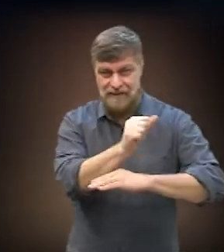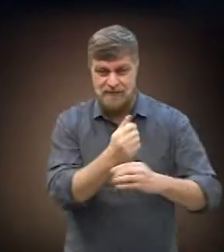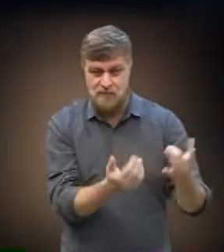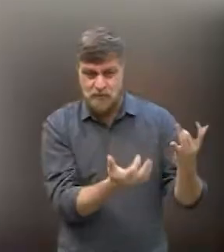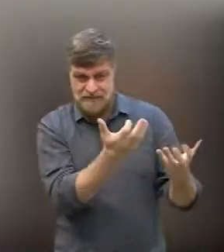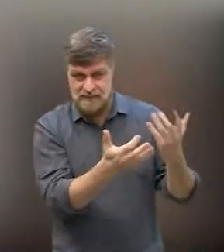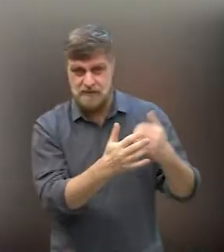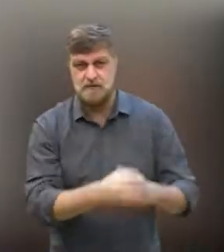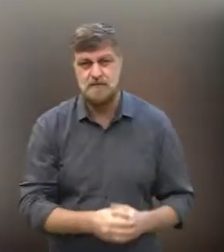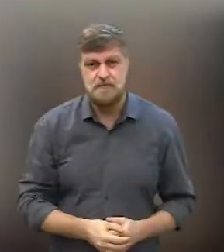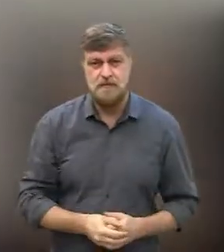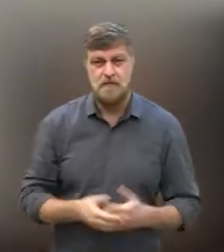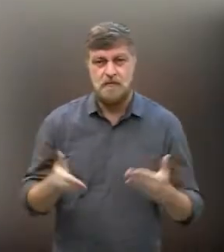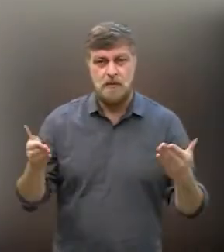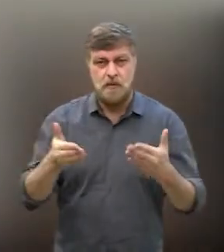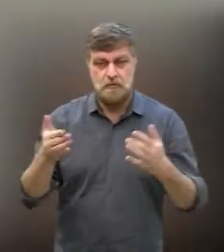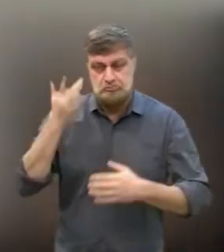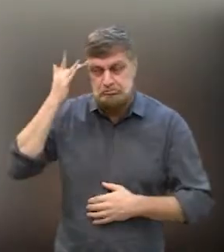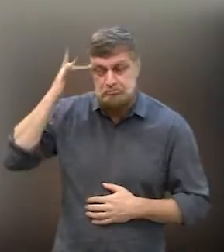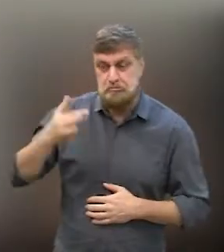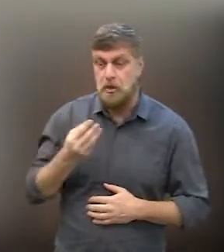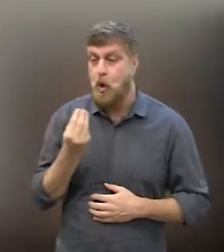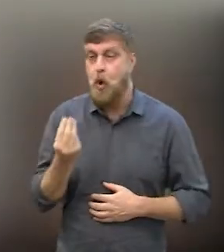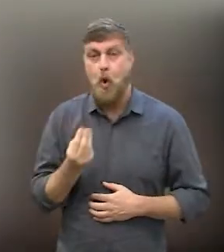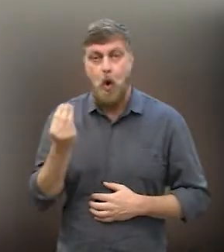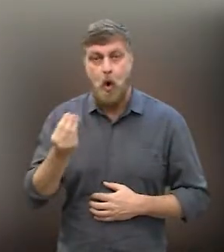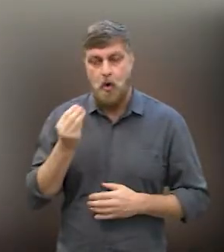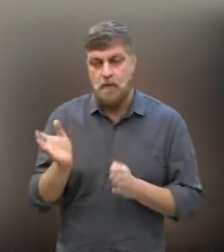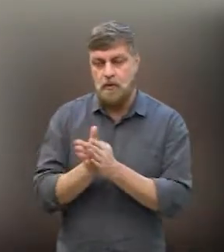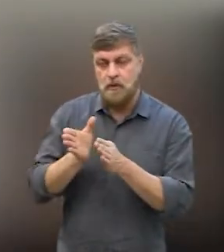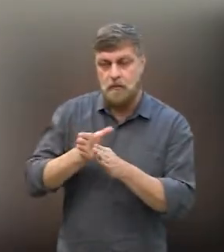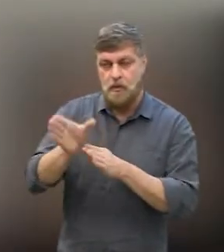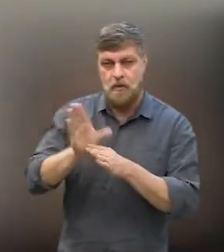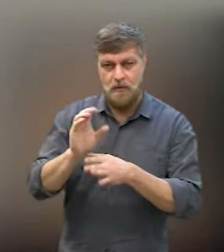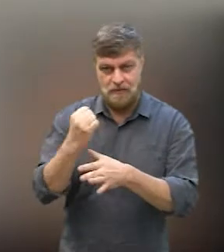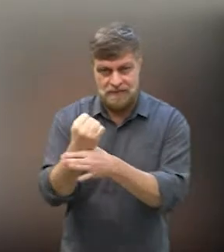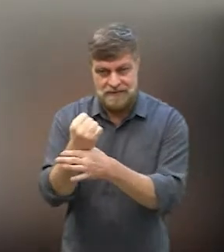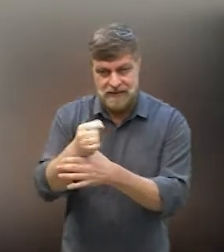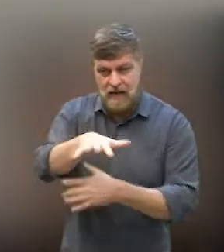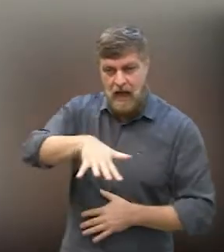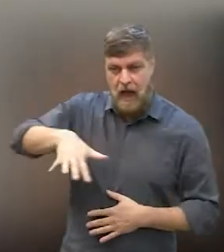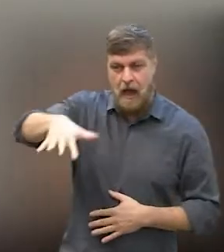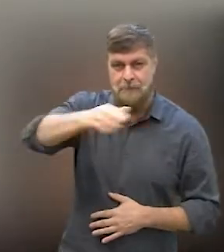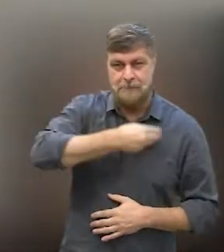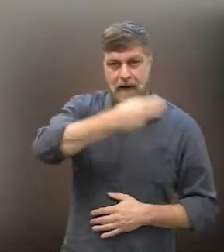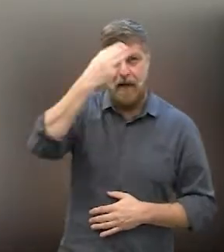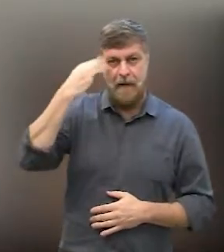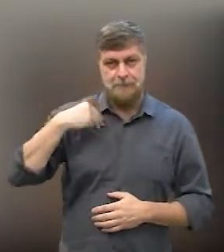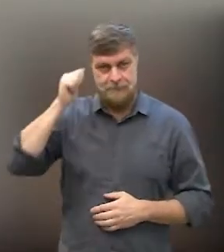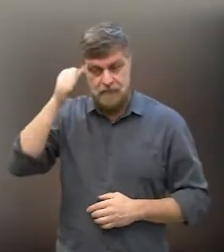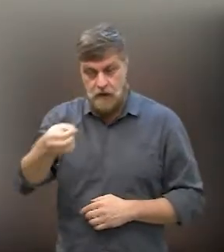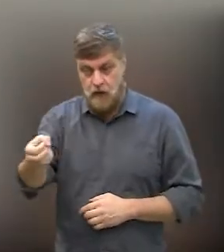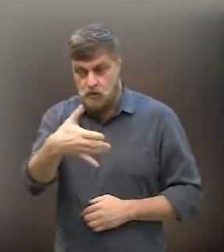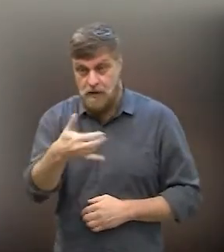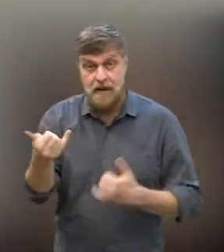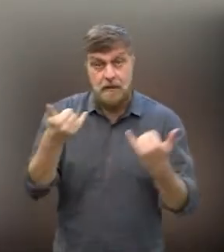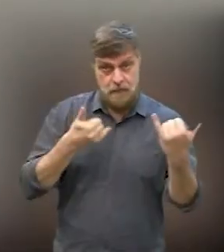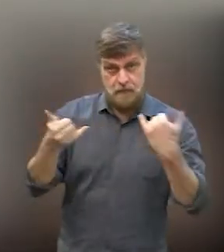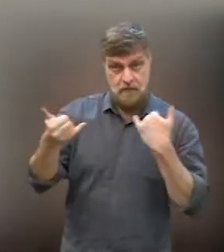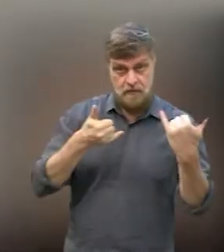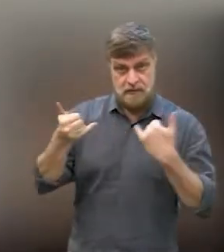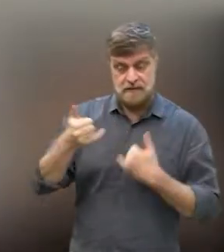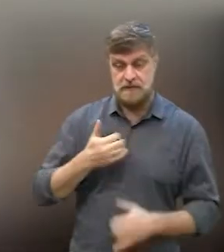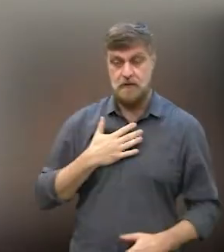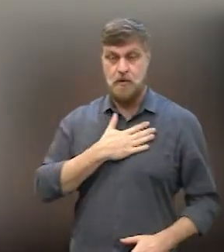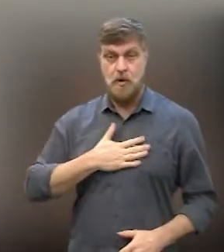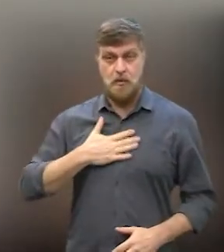o incêndio. Hoje eu não sei como anda essa situação do Conselho, do distrito aqui de Nova Aparecida. até uma informação que eu gostaria